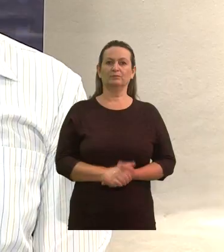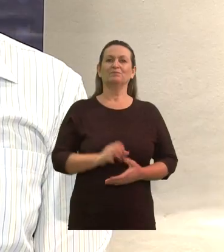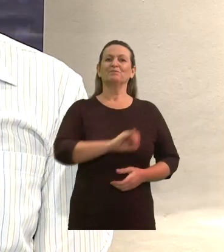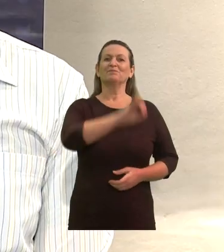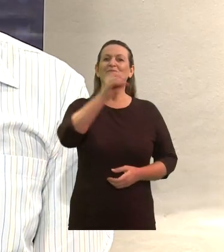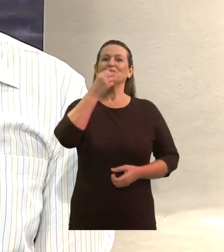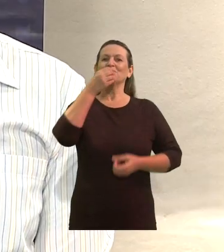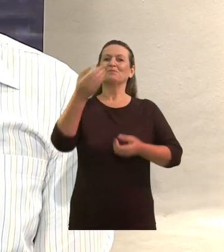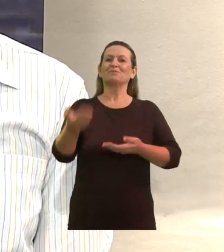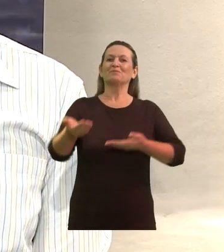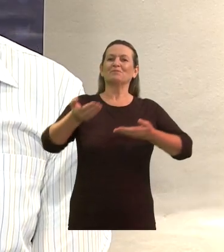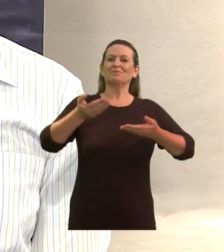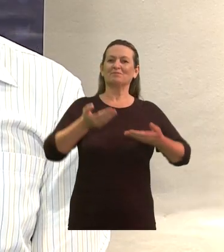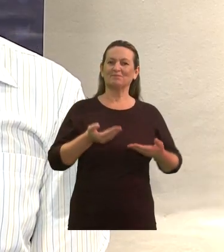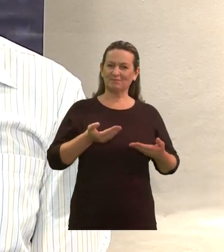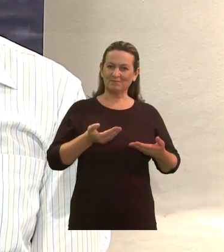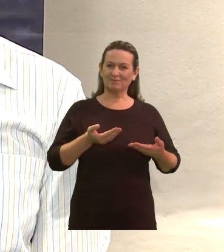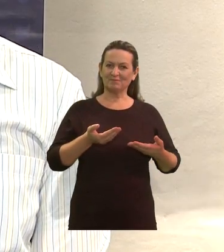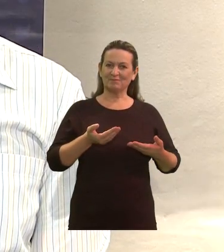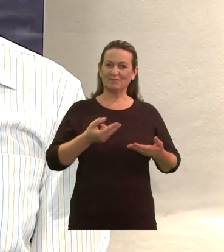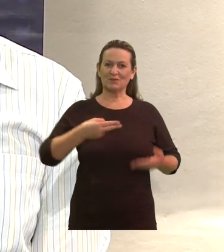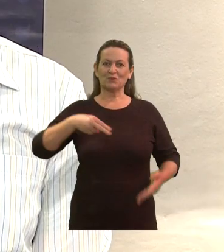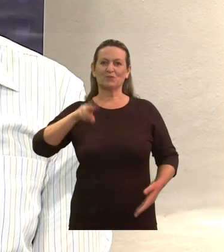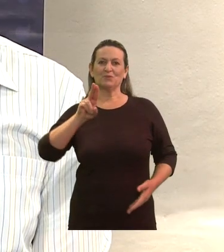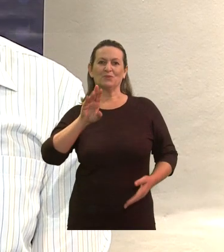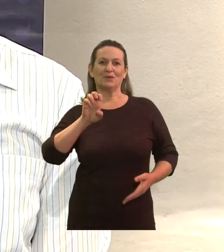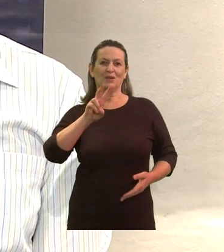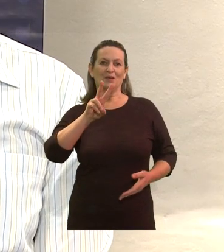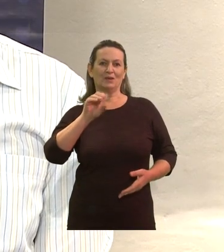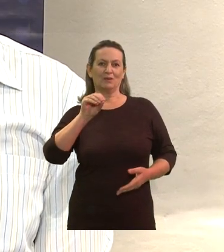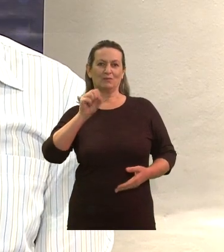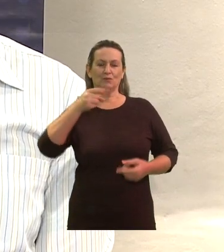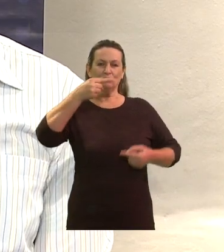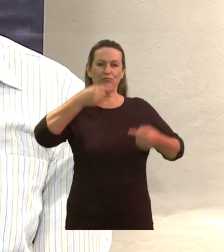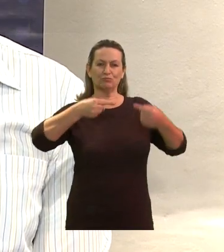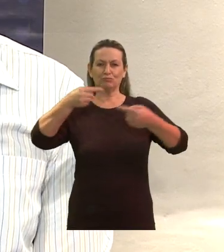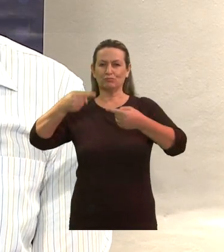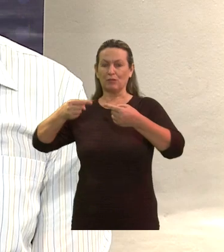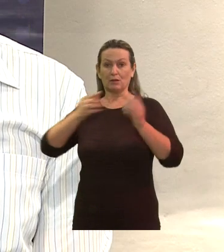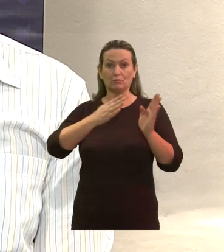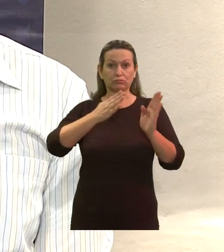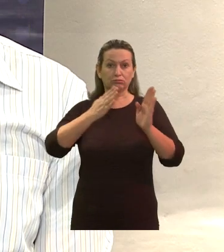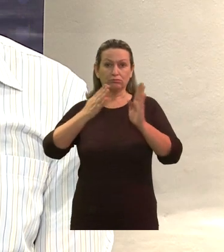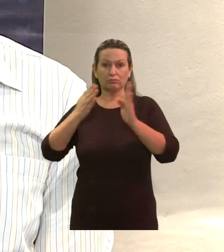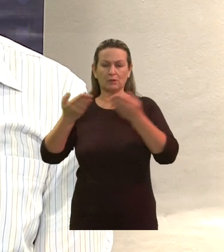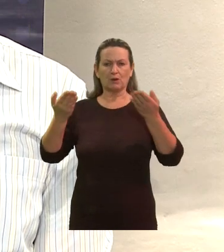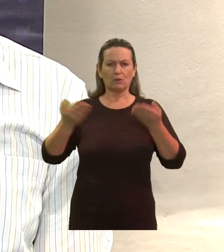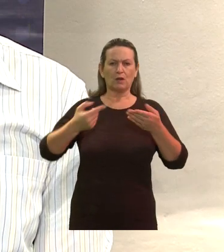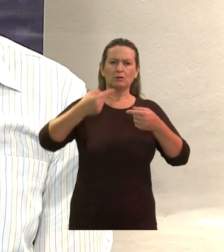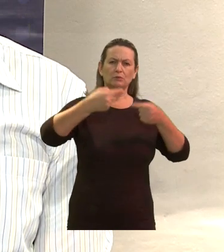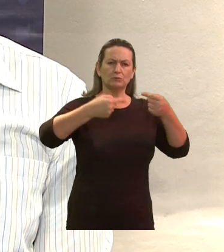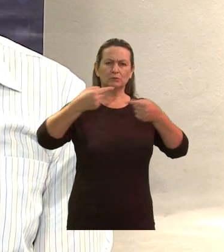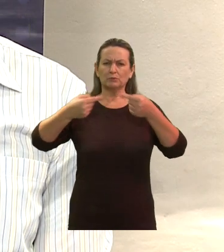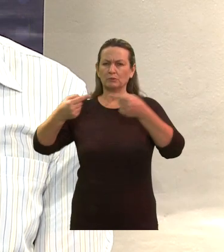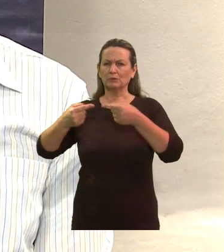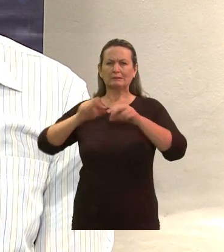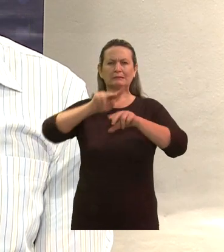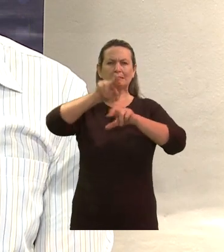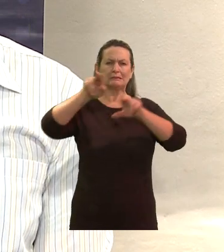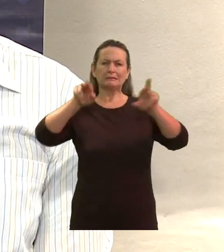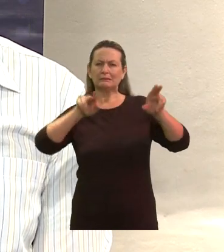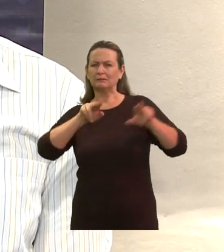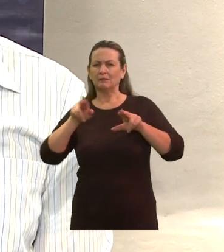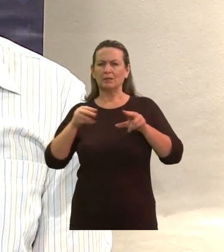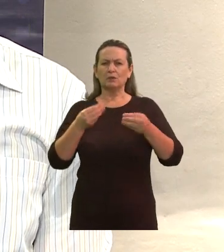Olá, sejam bem-vindos ao nosso novo debate. Durante esta temporada, nós estamos discutindo as